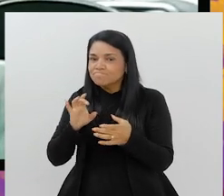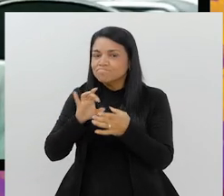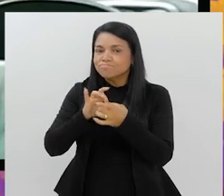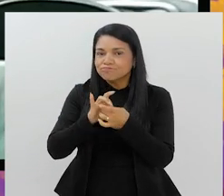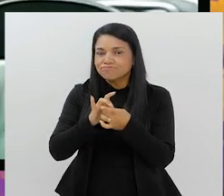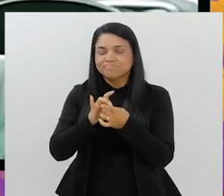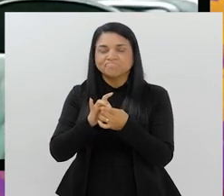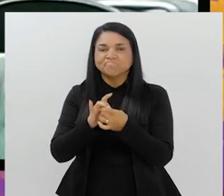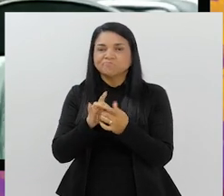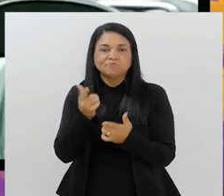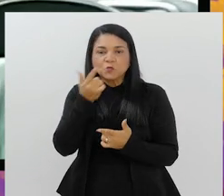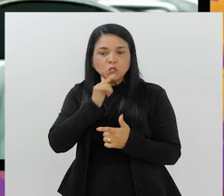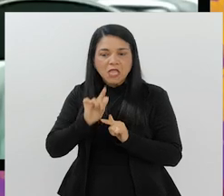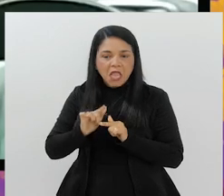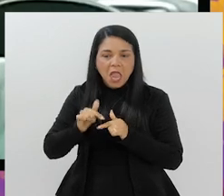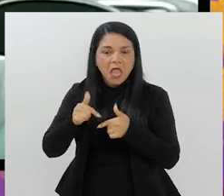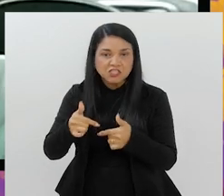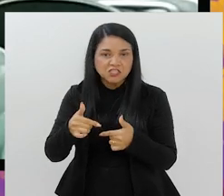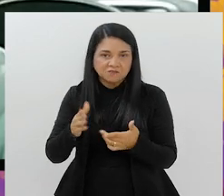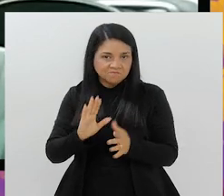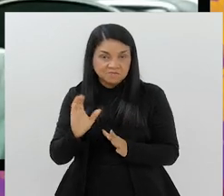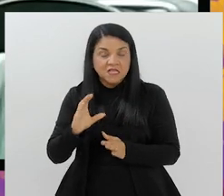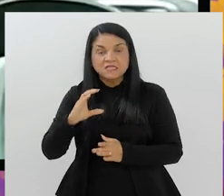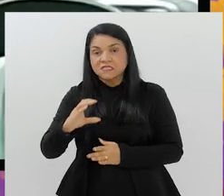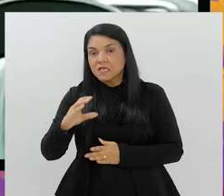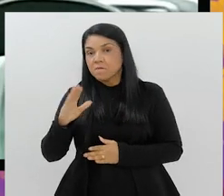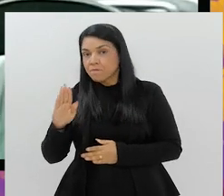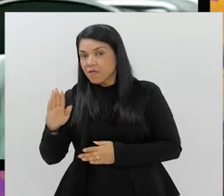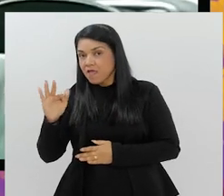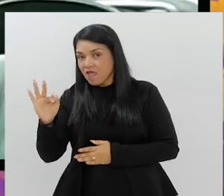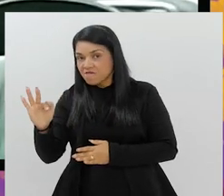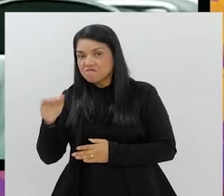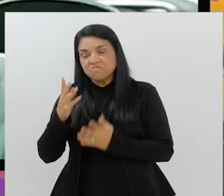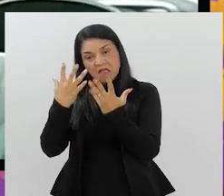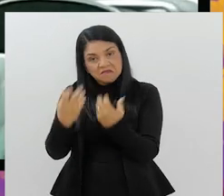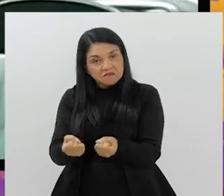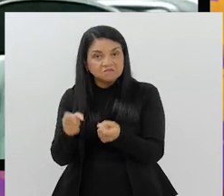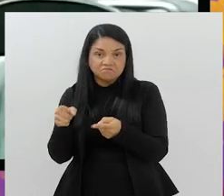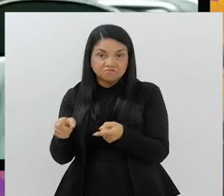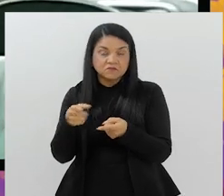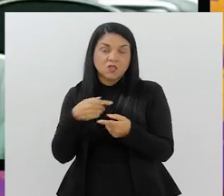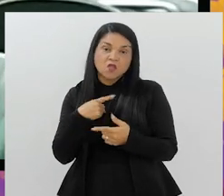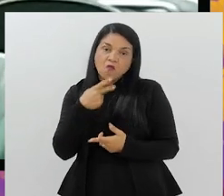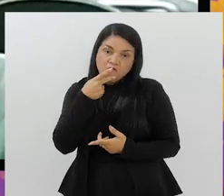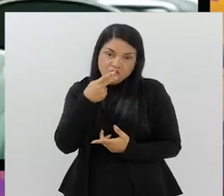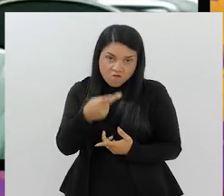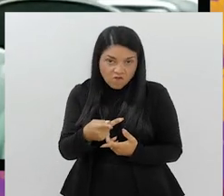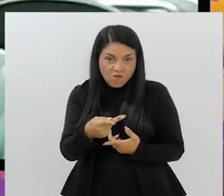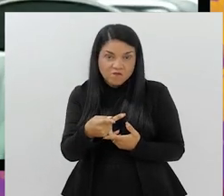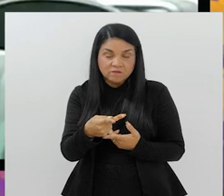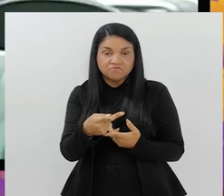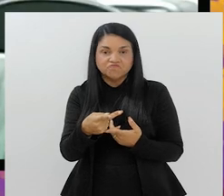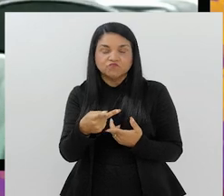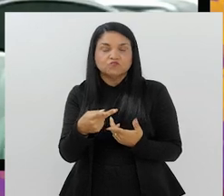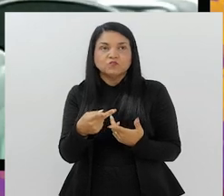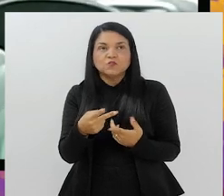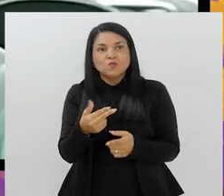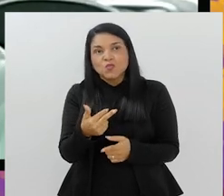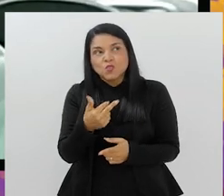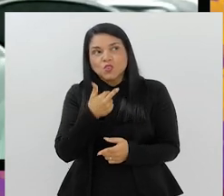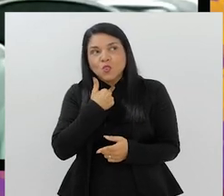futebol brasileiro de reagirem para que a CBF tenha, enfim, uma oposição. Dito isso, não dá para a gente